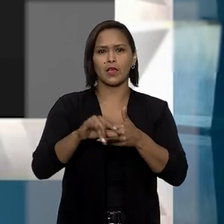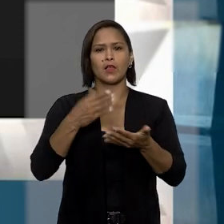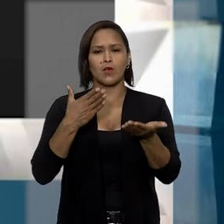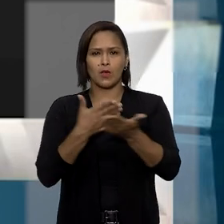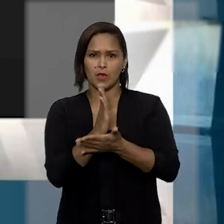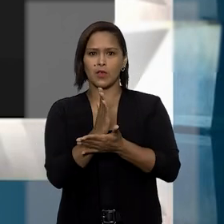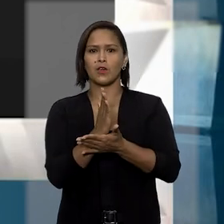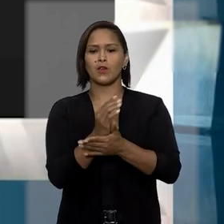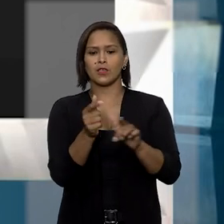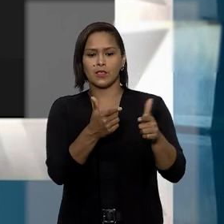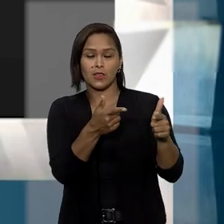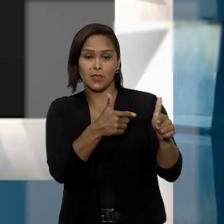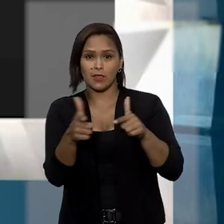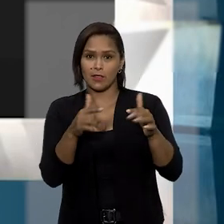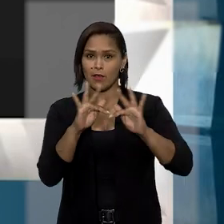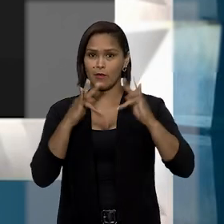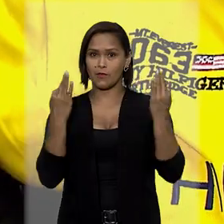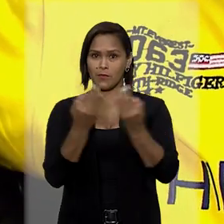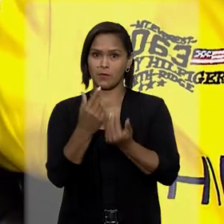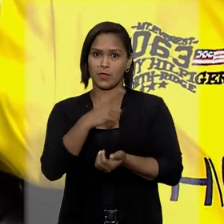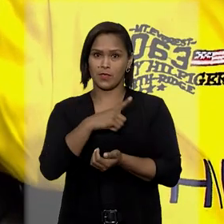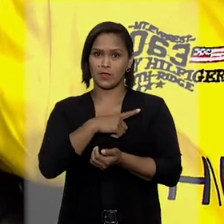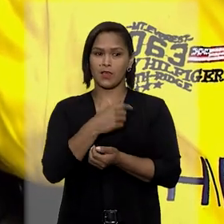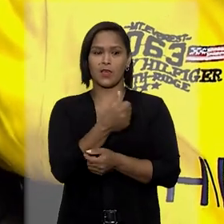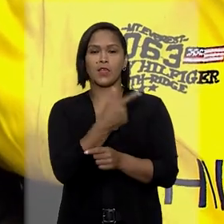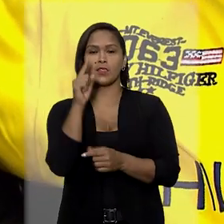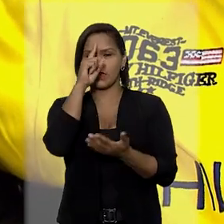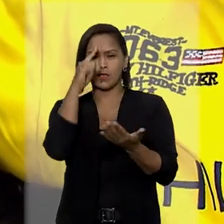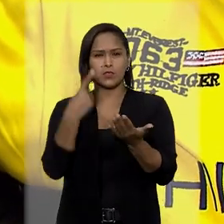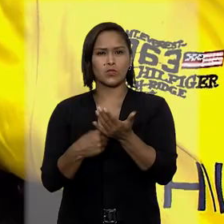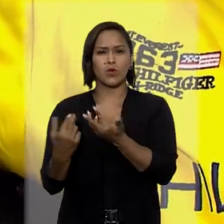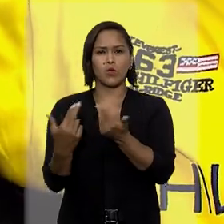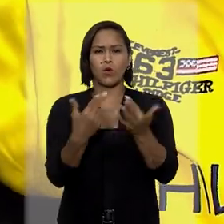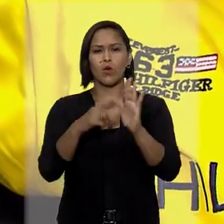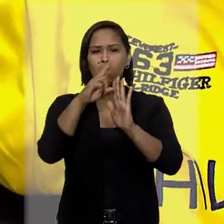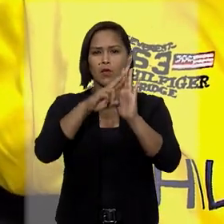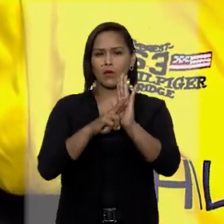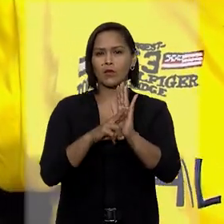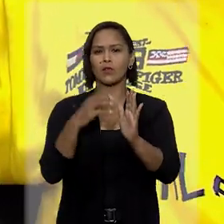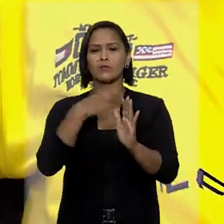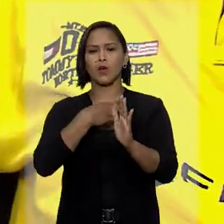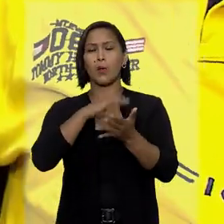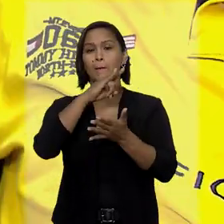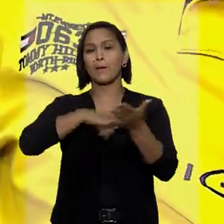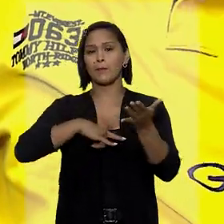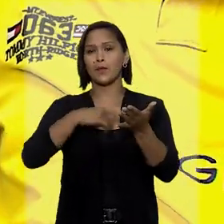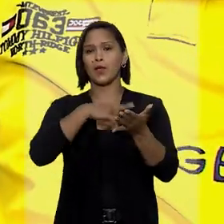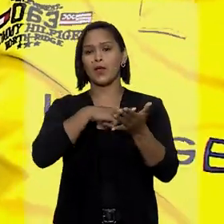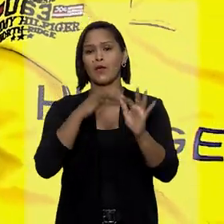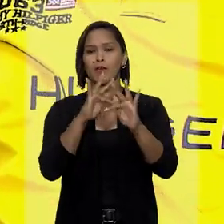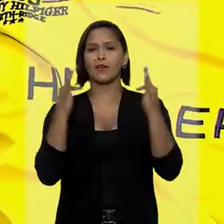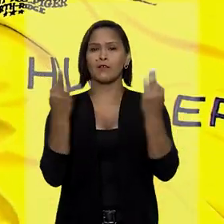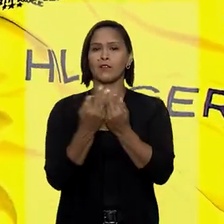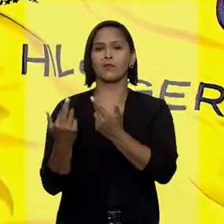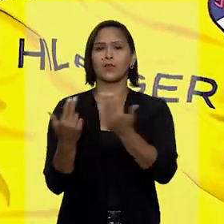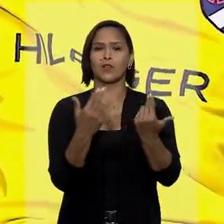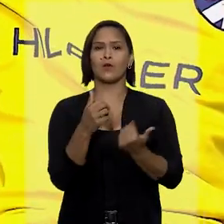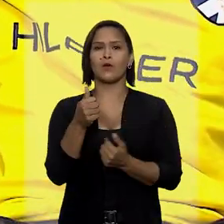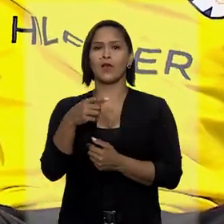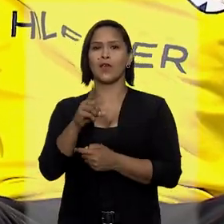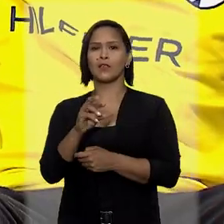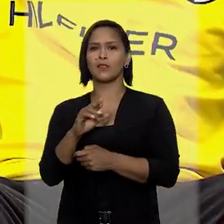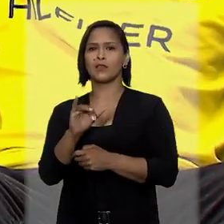reconhecimento da multiparentalidade. Decisões como essa regularizam uma situação no papel que em famílias como o da